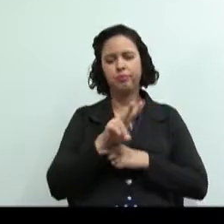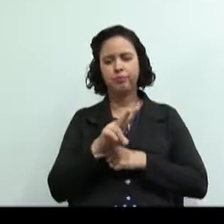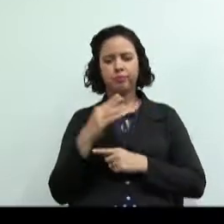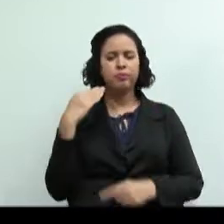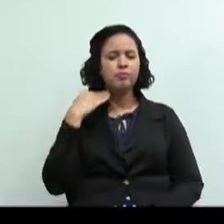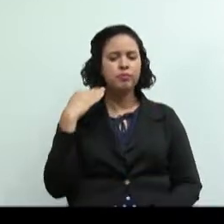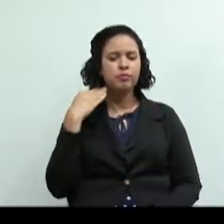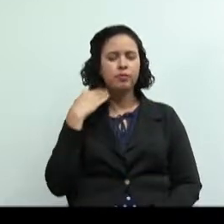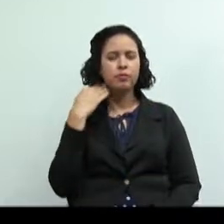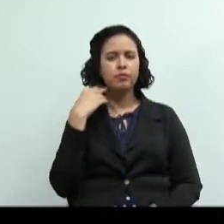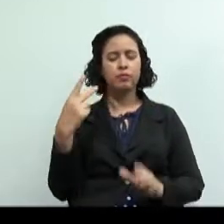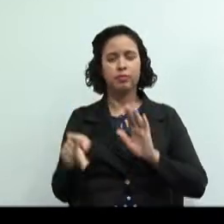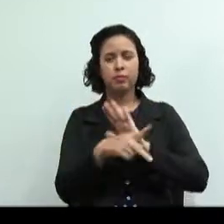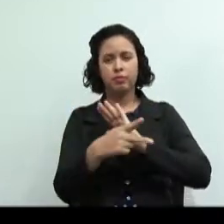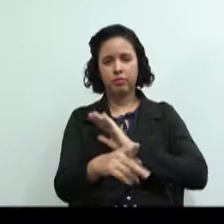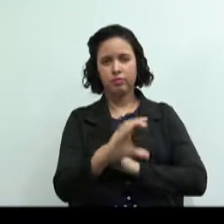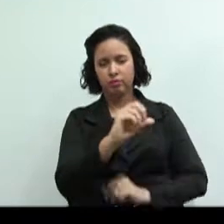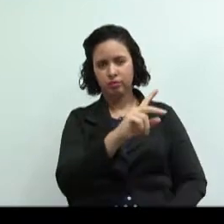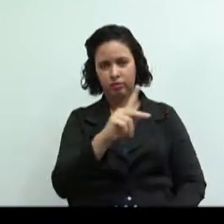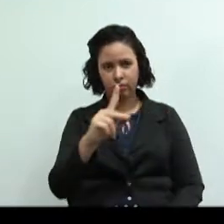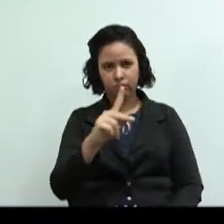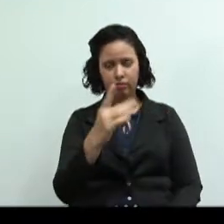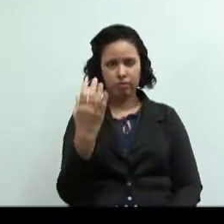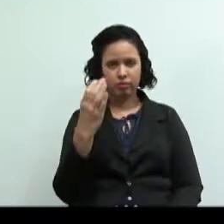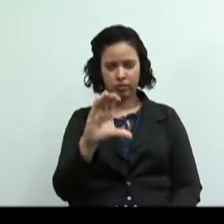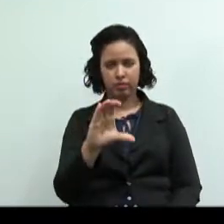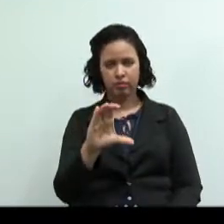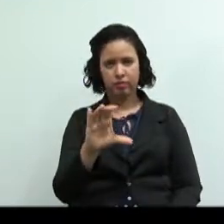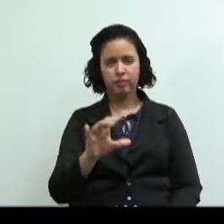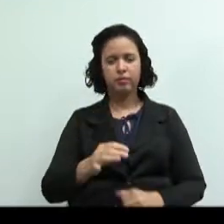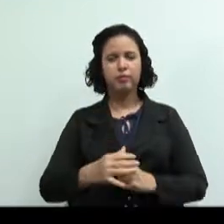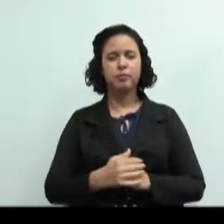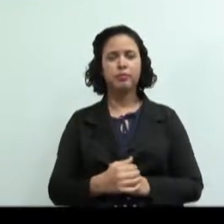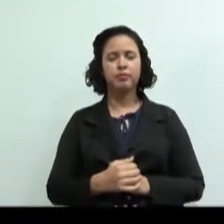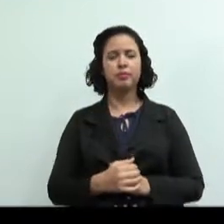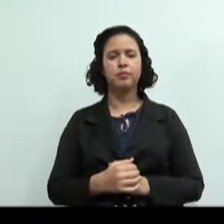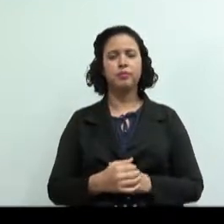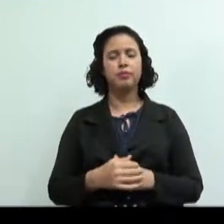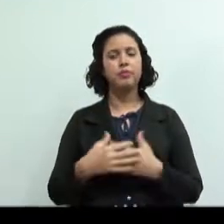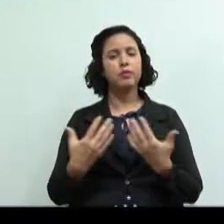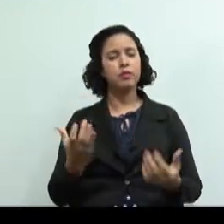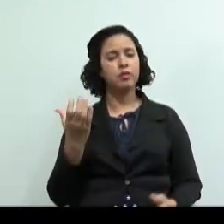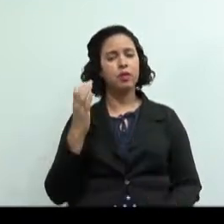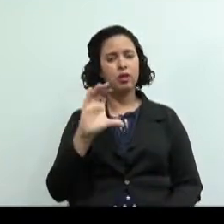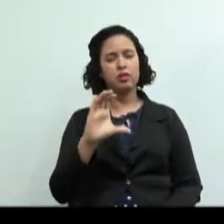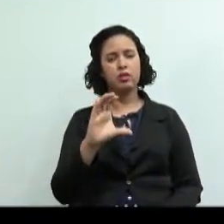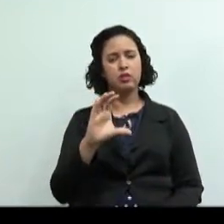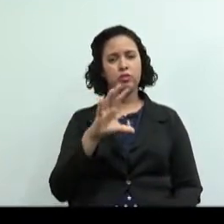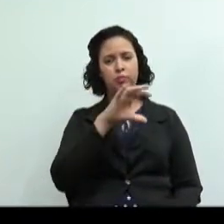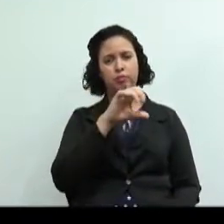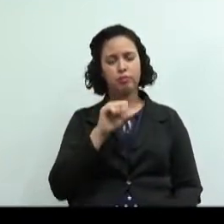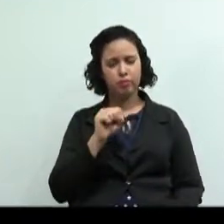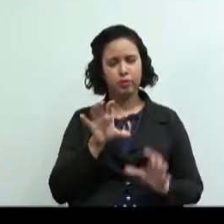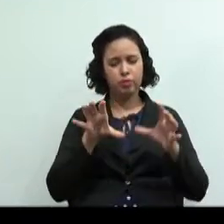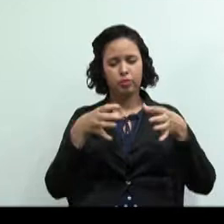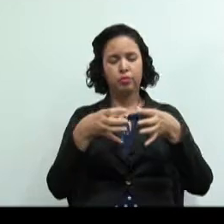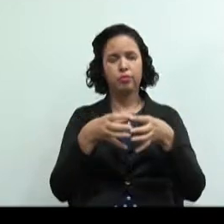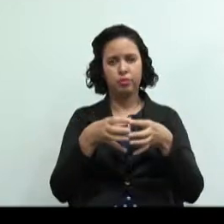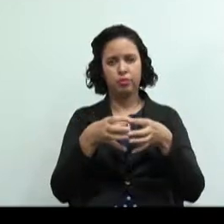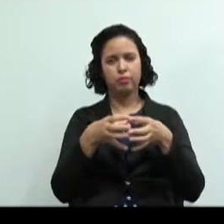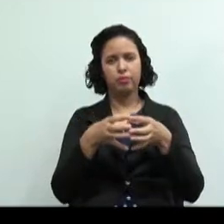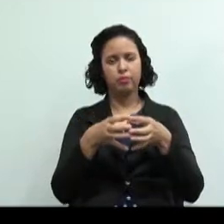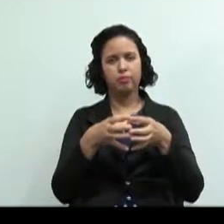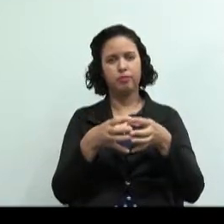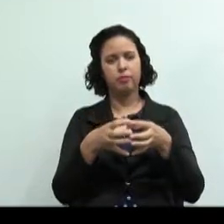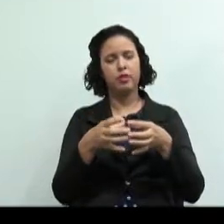cooperativa de preferência numa cooperativa de crédito. E um crédito pego de forma coletiva, da mesma forma que